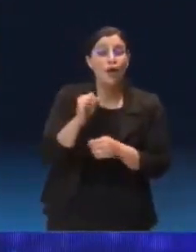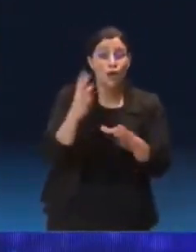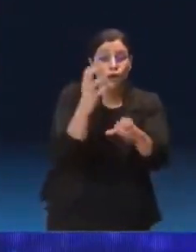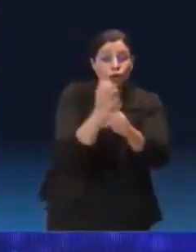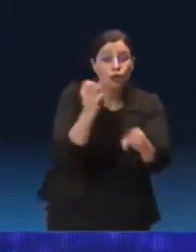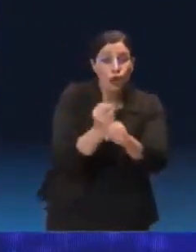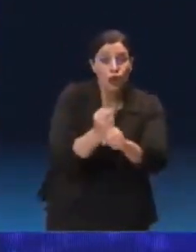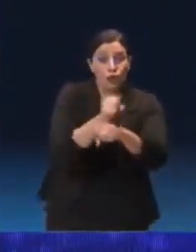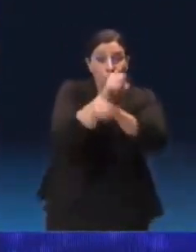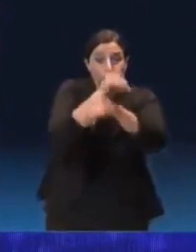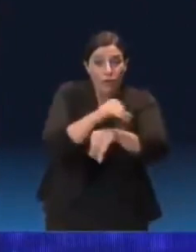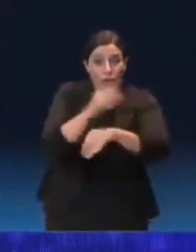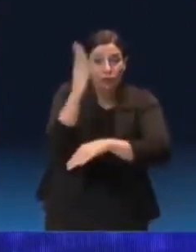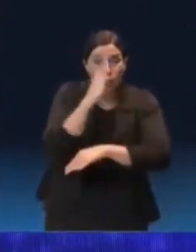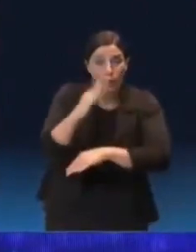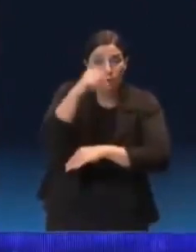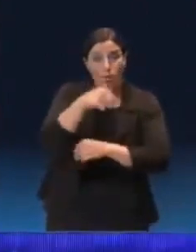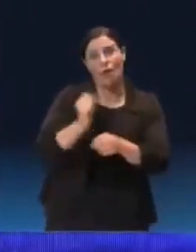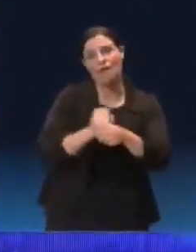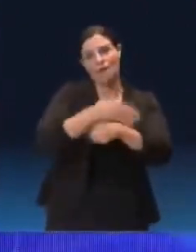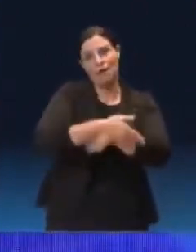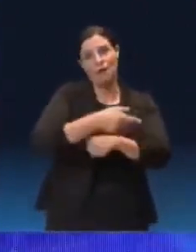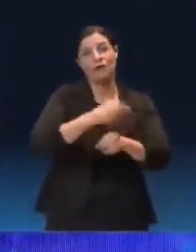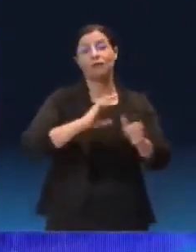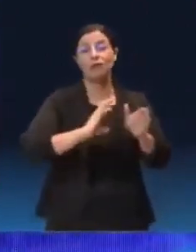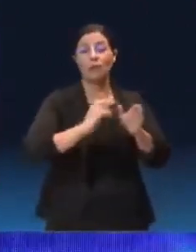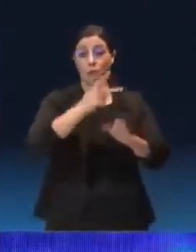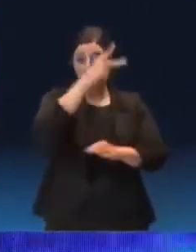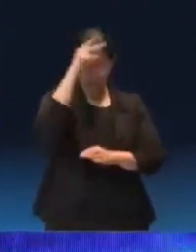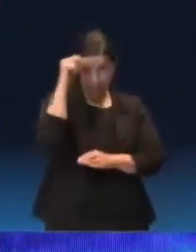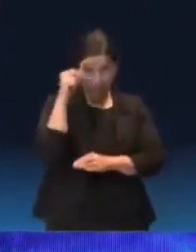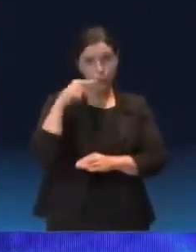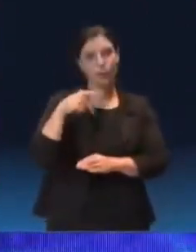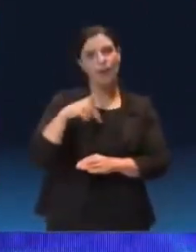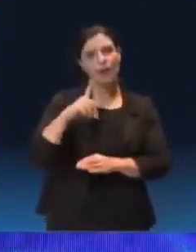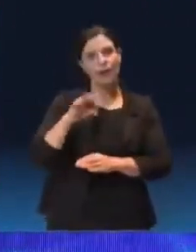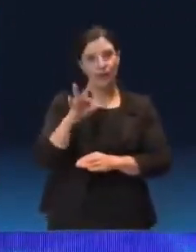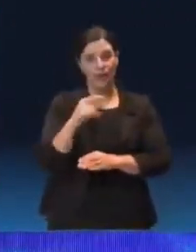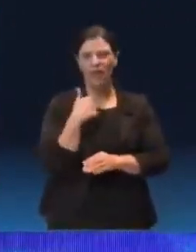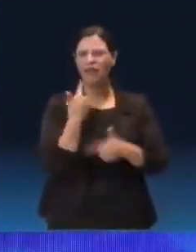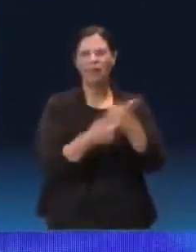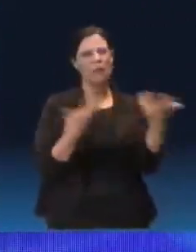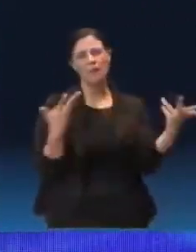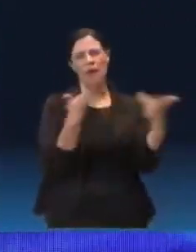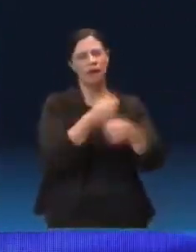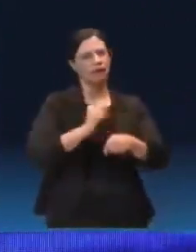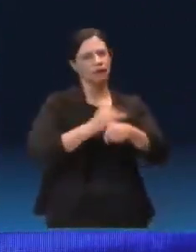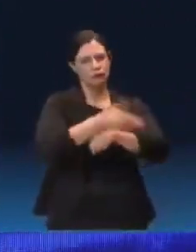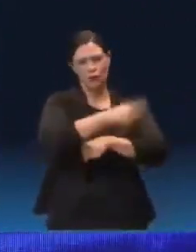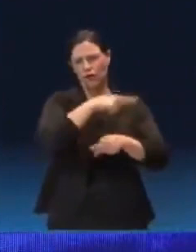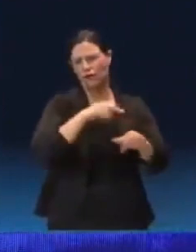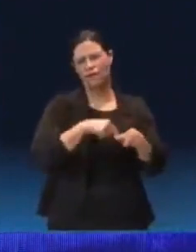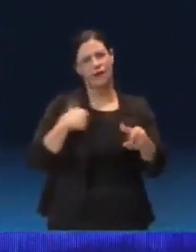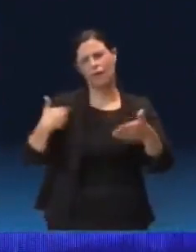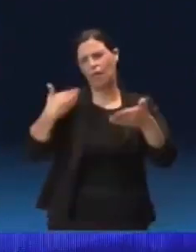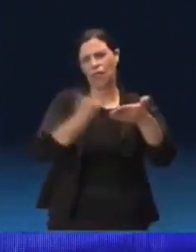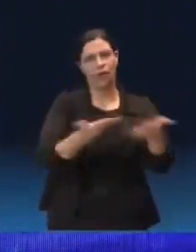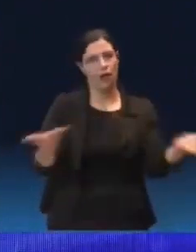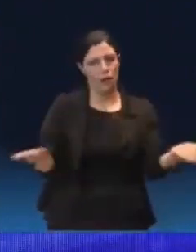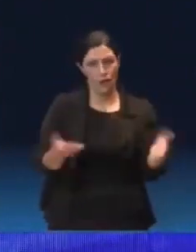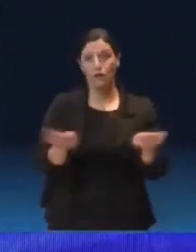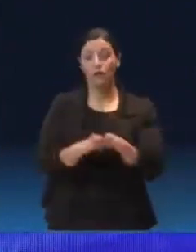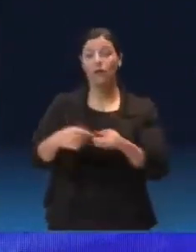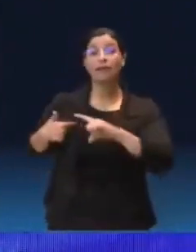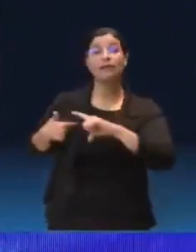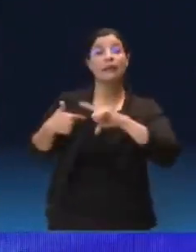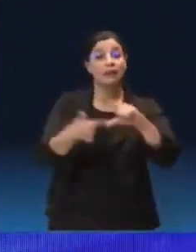municípios, quando era prefeito do PDT, depois saiu, mas fez um trabalho fantástico, seguindo o legado e seguindo